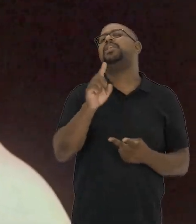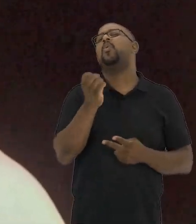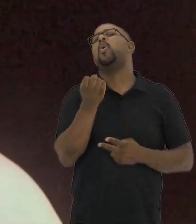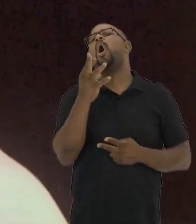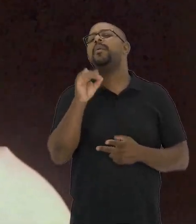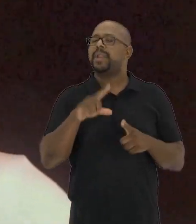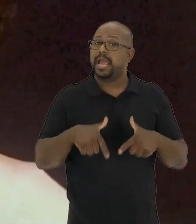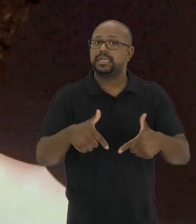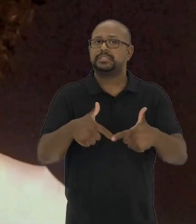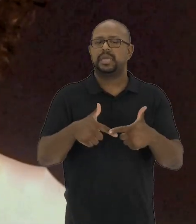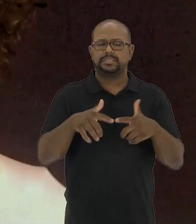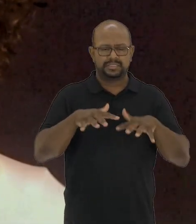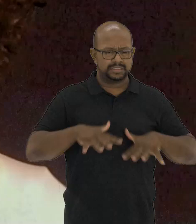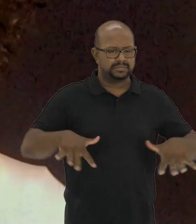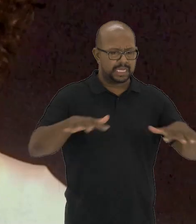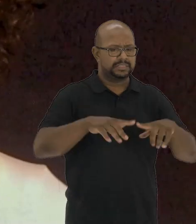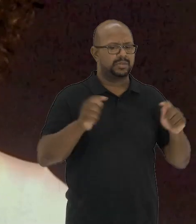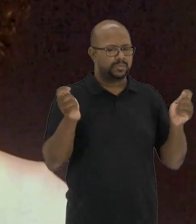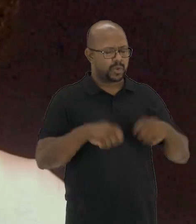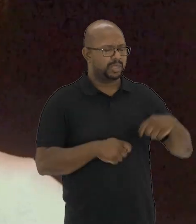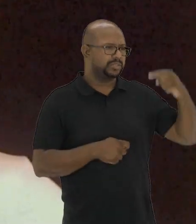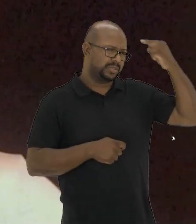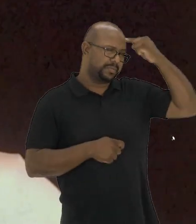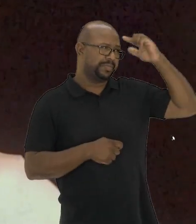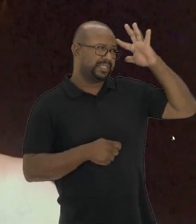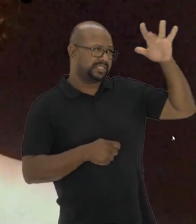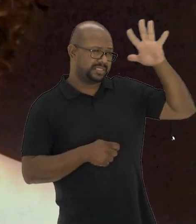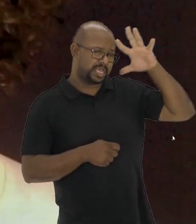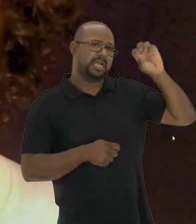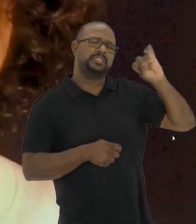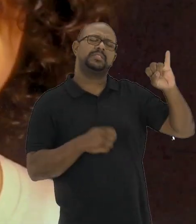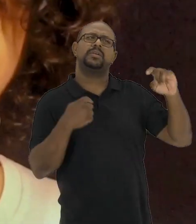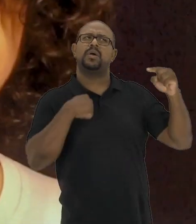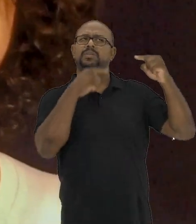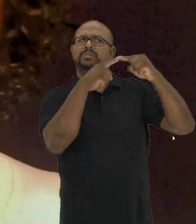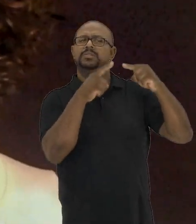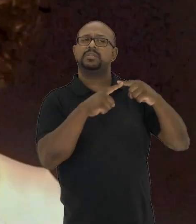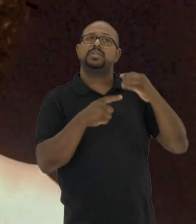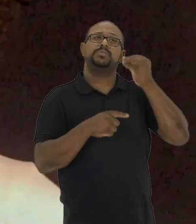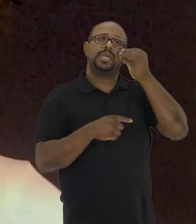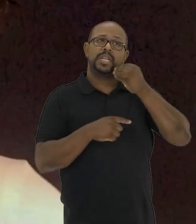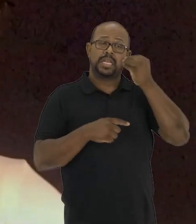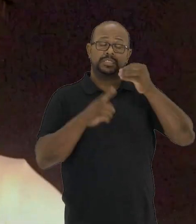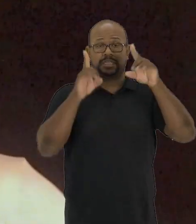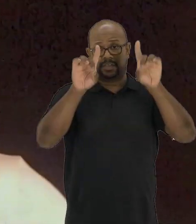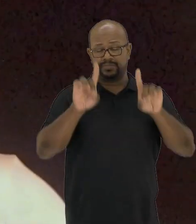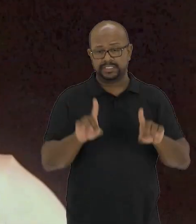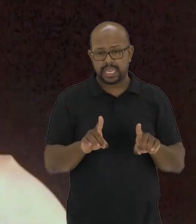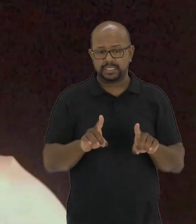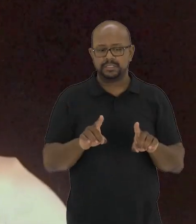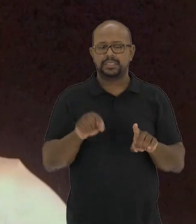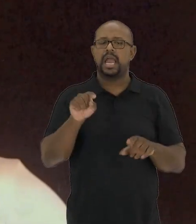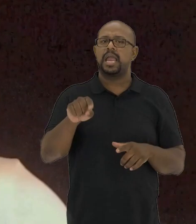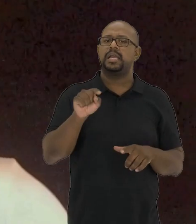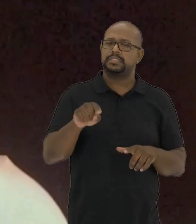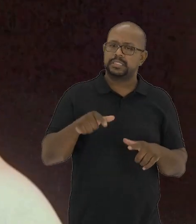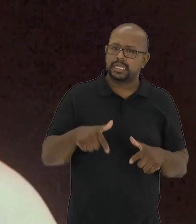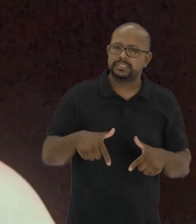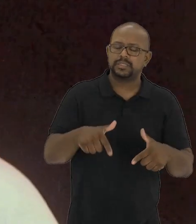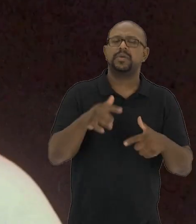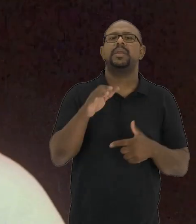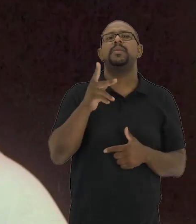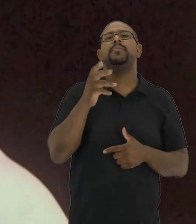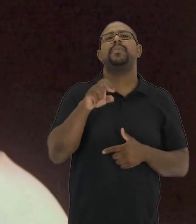ou da não obra realizada? Que espaços eu posso pensar quando eu associo a experiência da